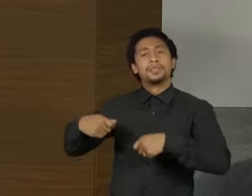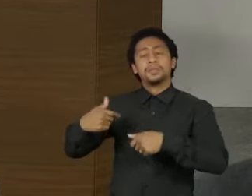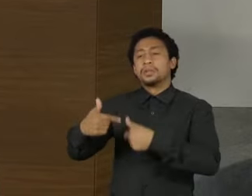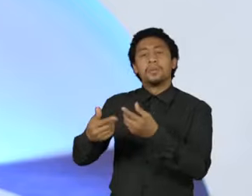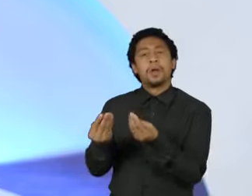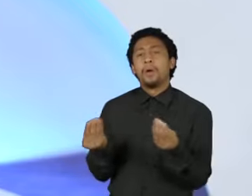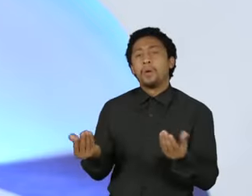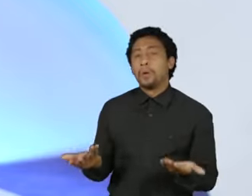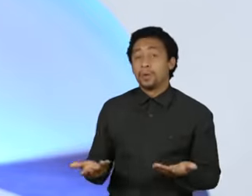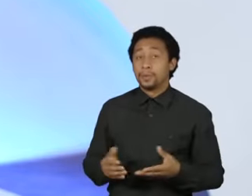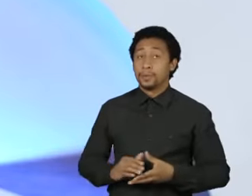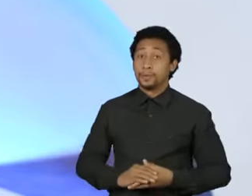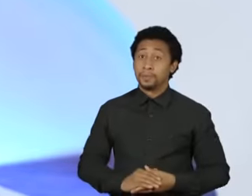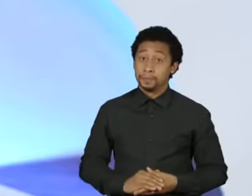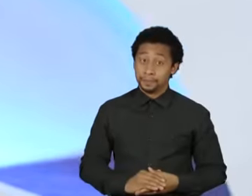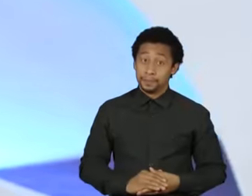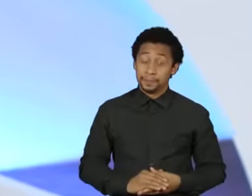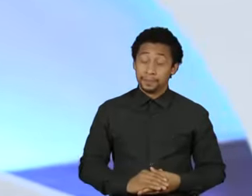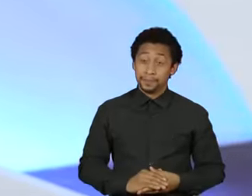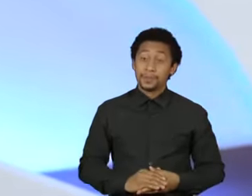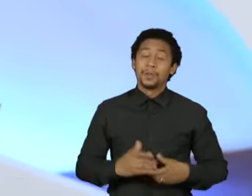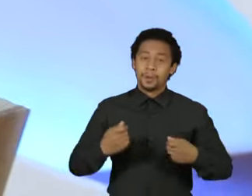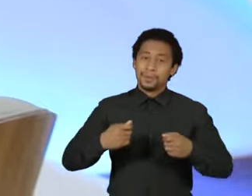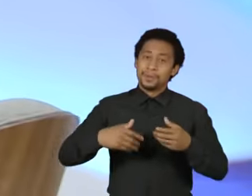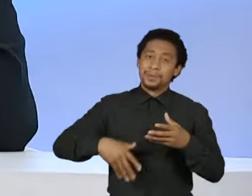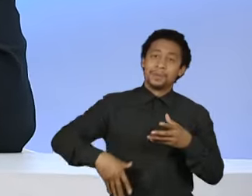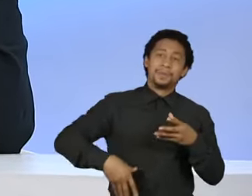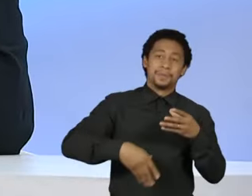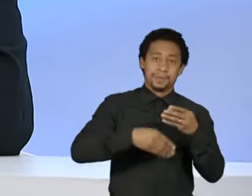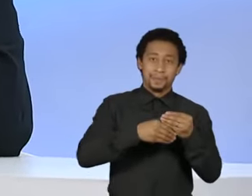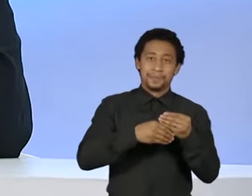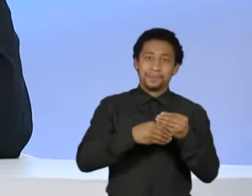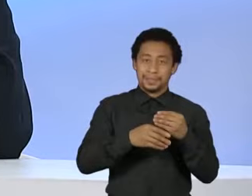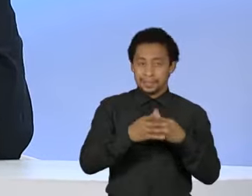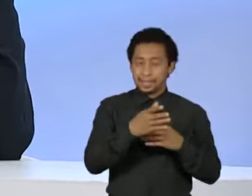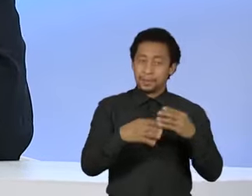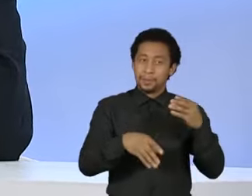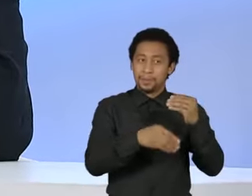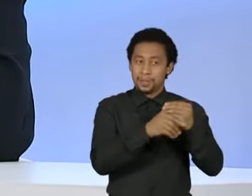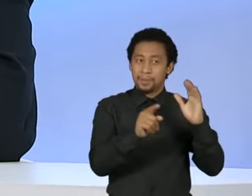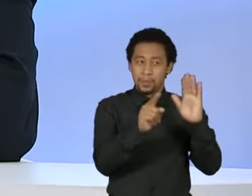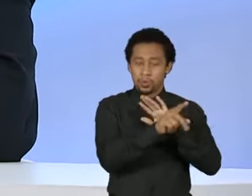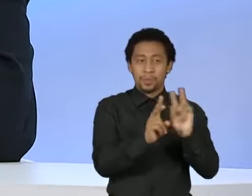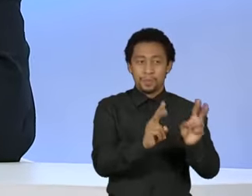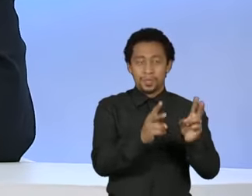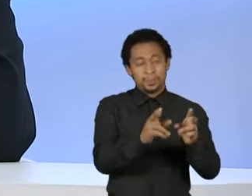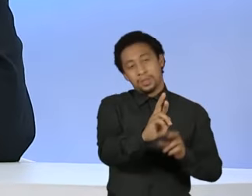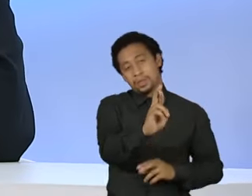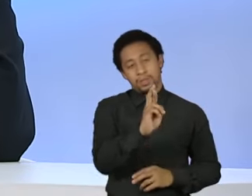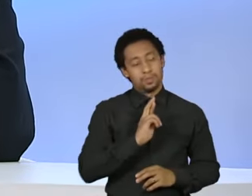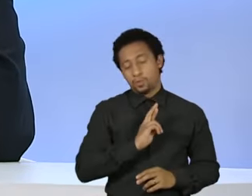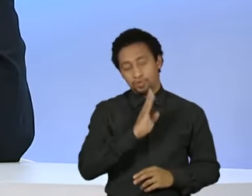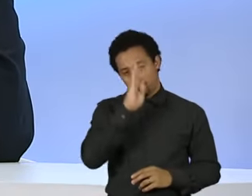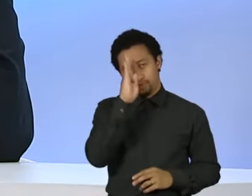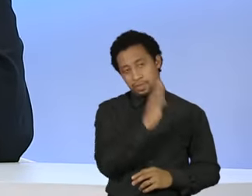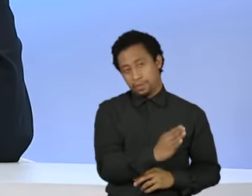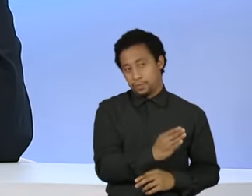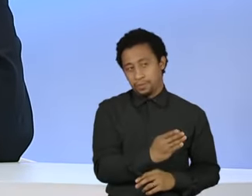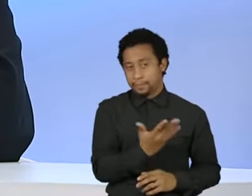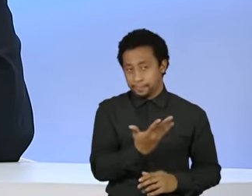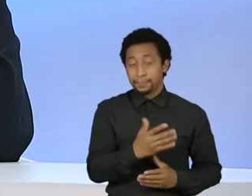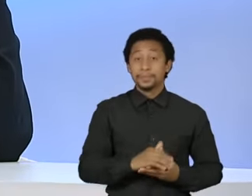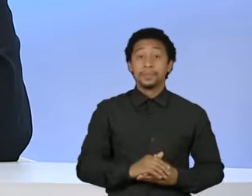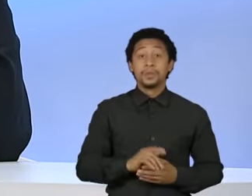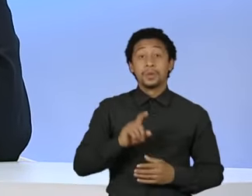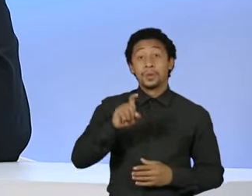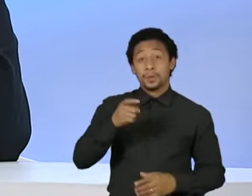Angela, se me permite só eu fazer um adendo, porque eu também ia tocar nesse ponto e o governador aproveite e responde de uma vez, o ex